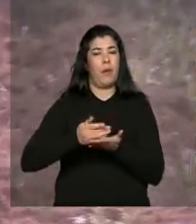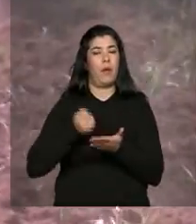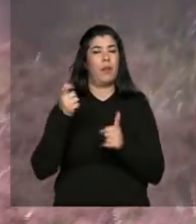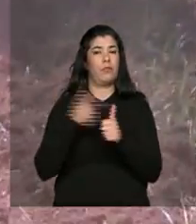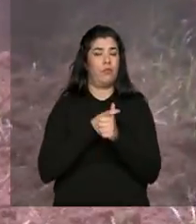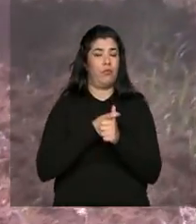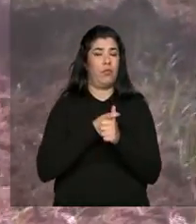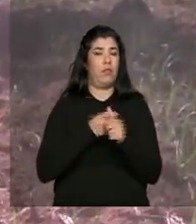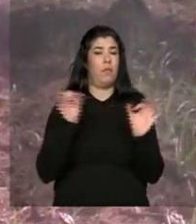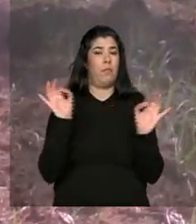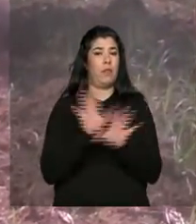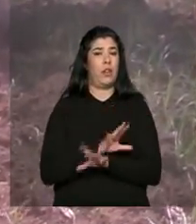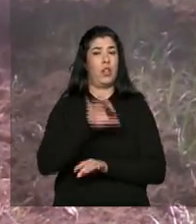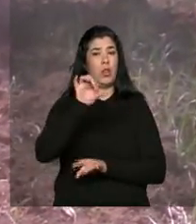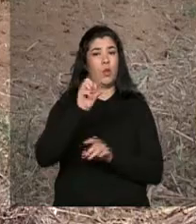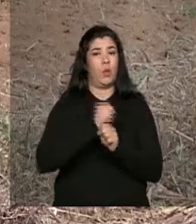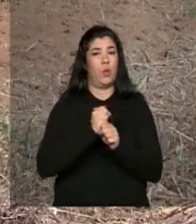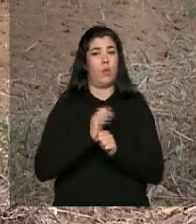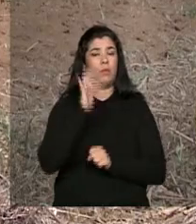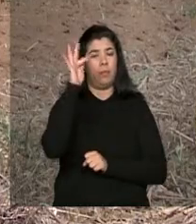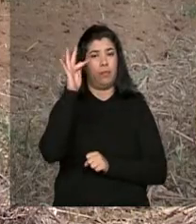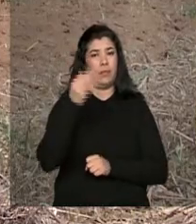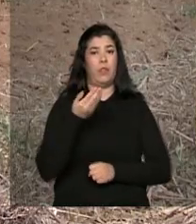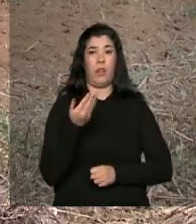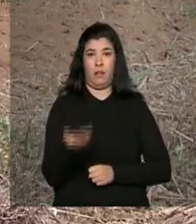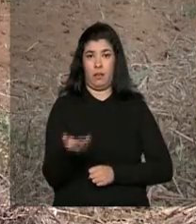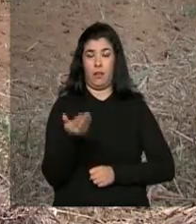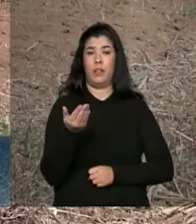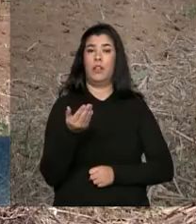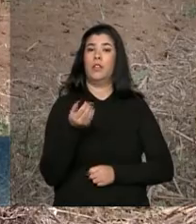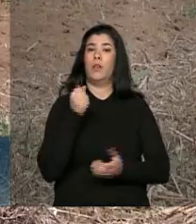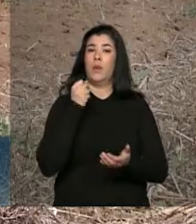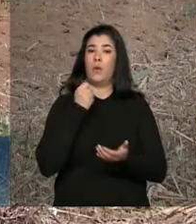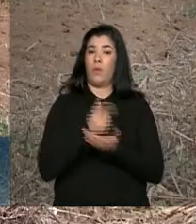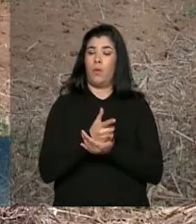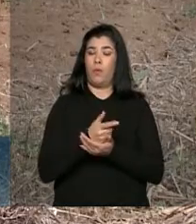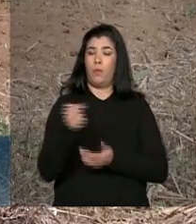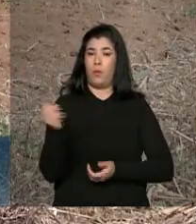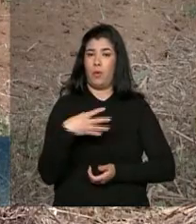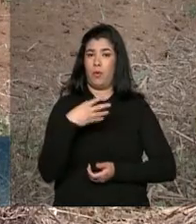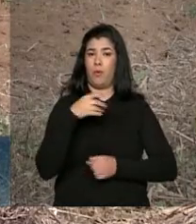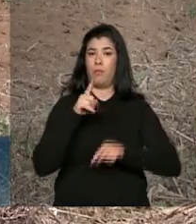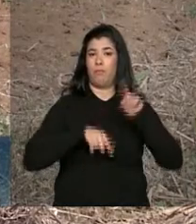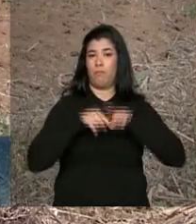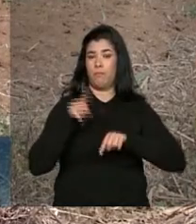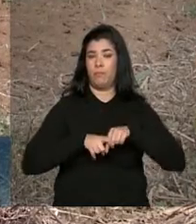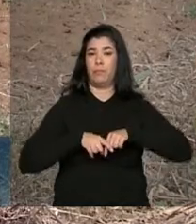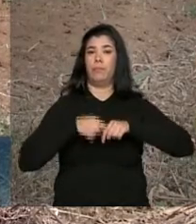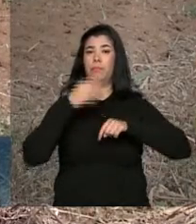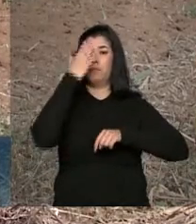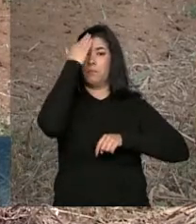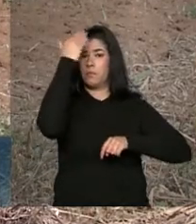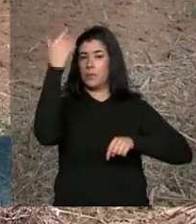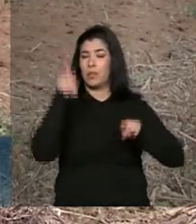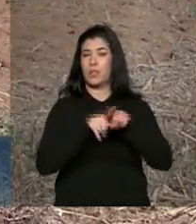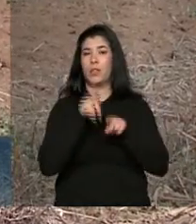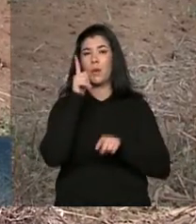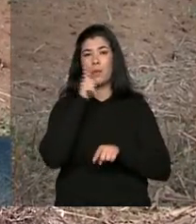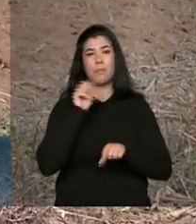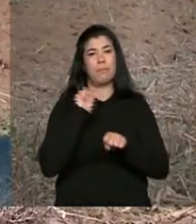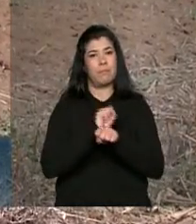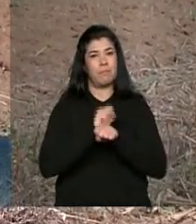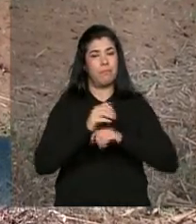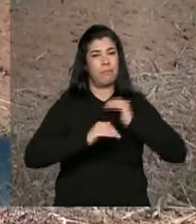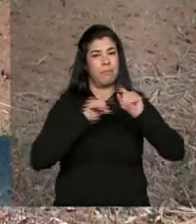quitado depois de nove anos. Com o investimento em equipamentos mais modernos, o Rony espera ganhar tempo, aumentar a